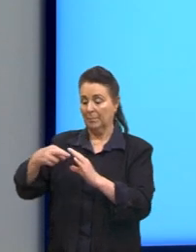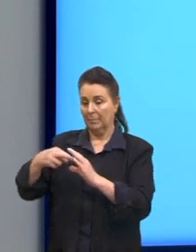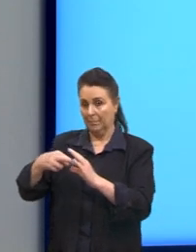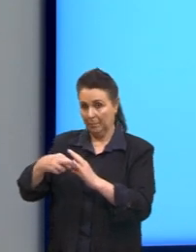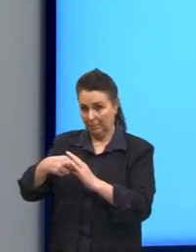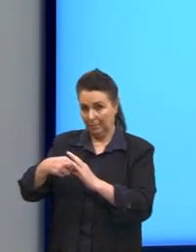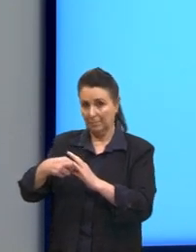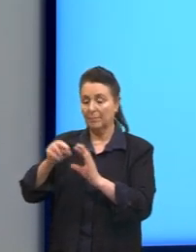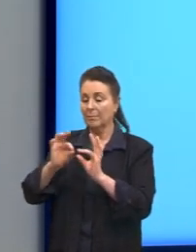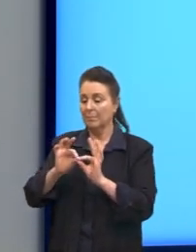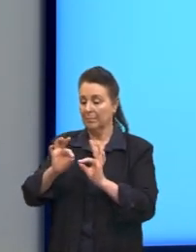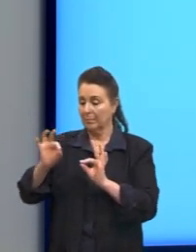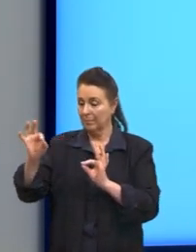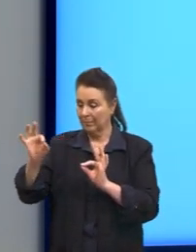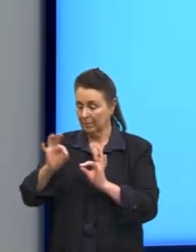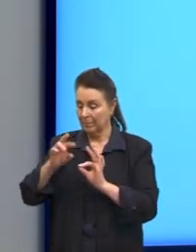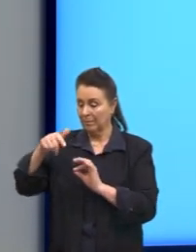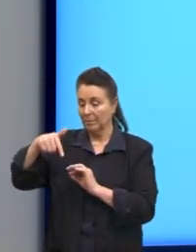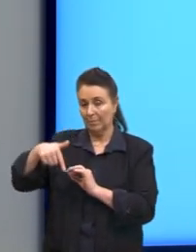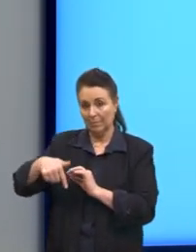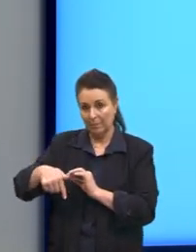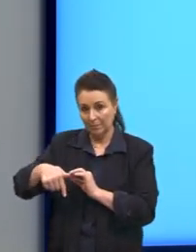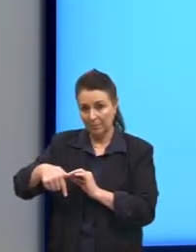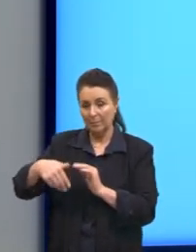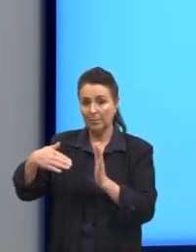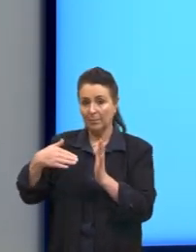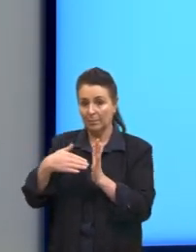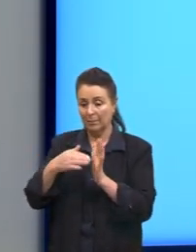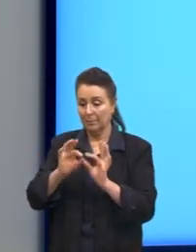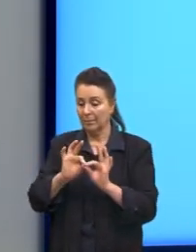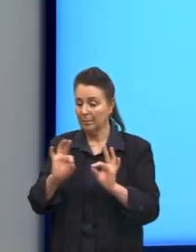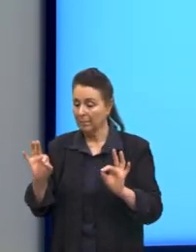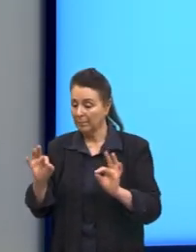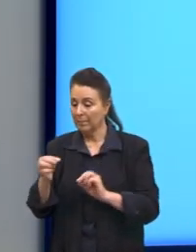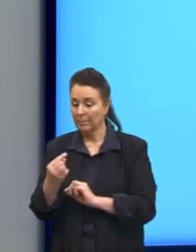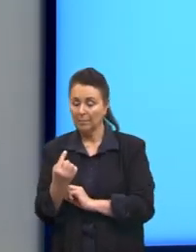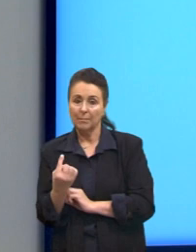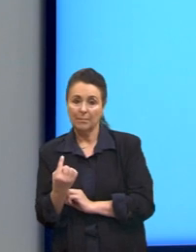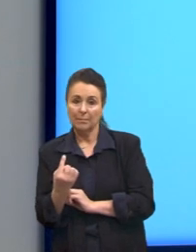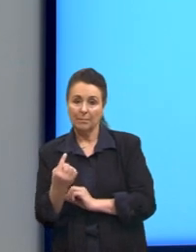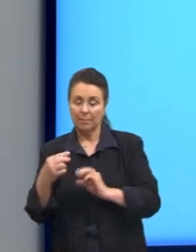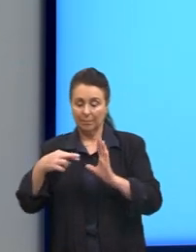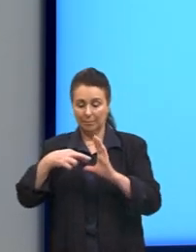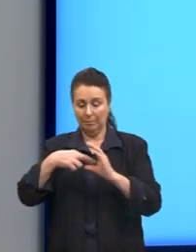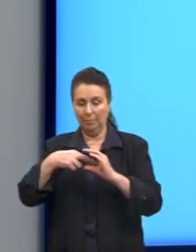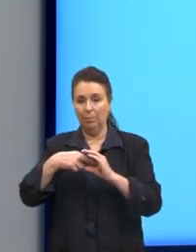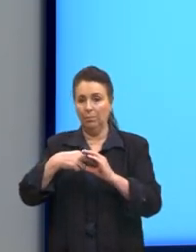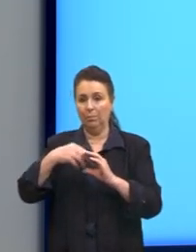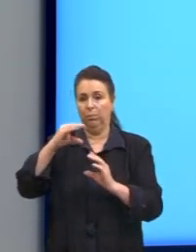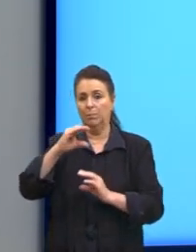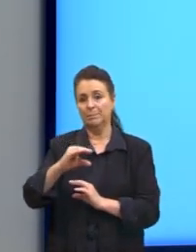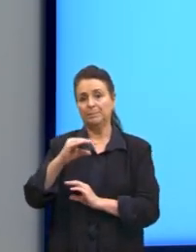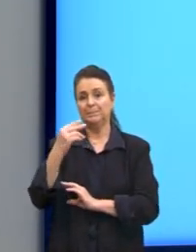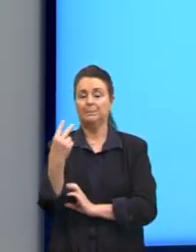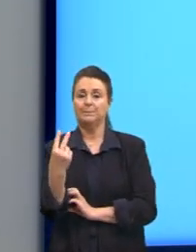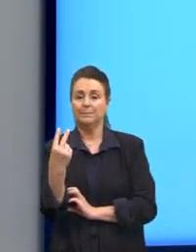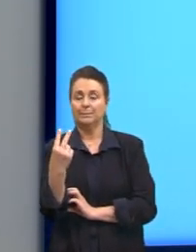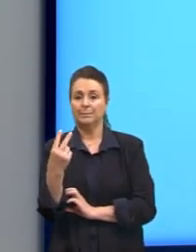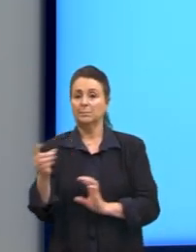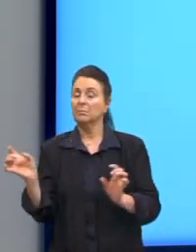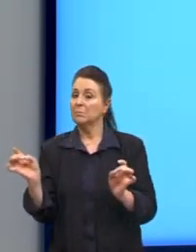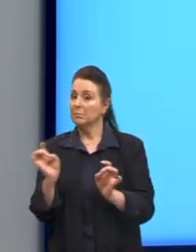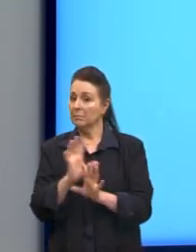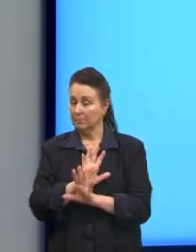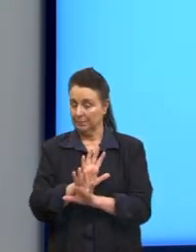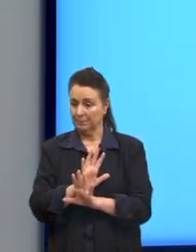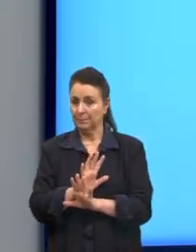temos o segmento até o quê? Todos vão medir 1. Esse é o raio da C2, tá? Prontinho, eu